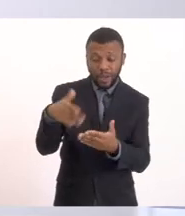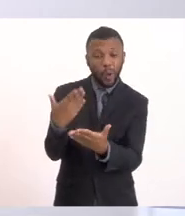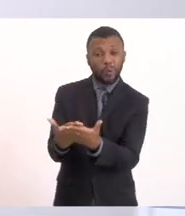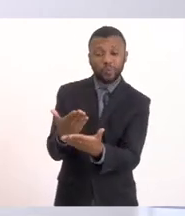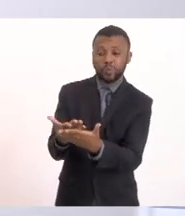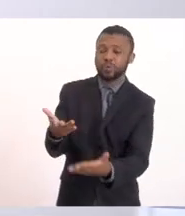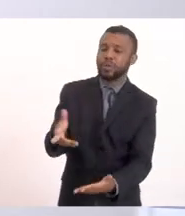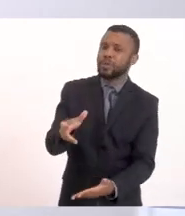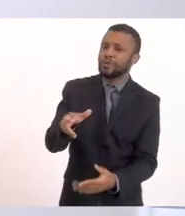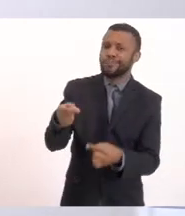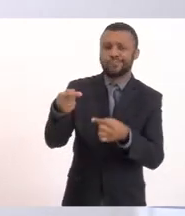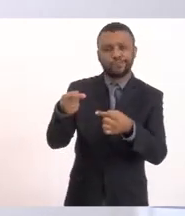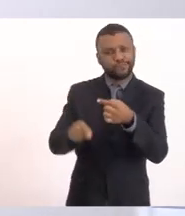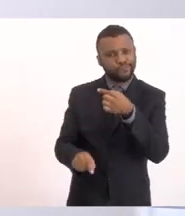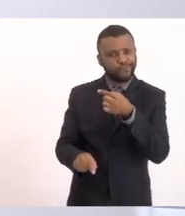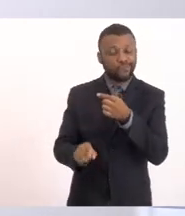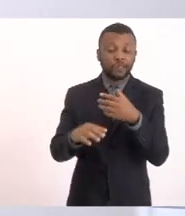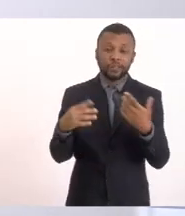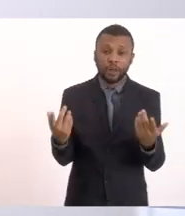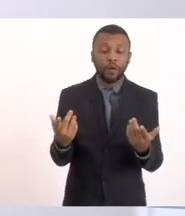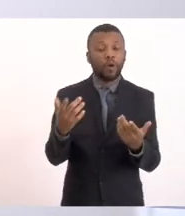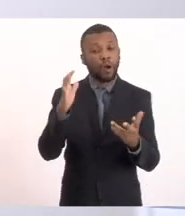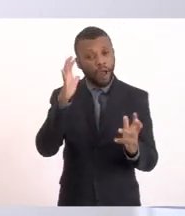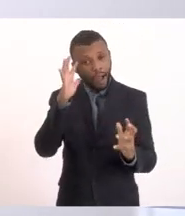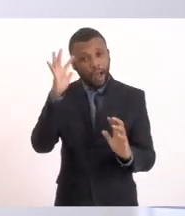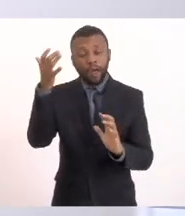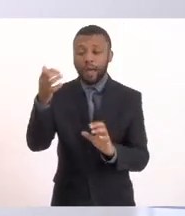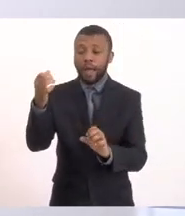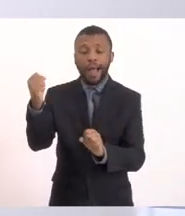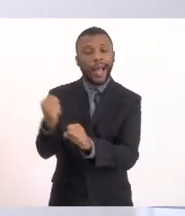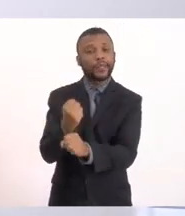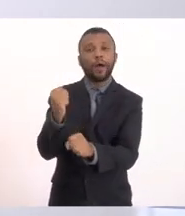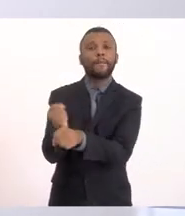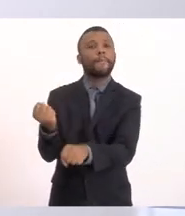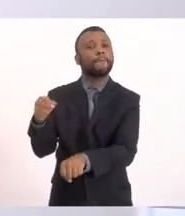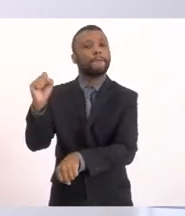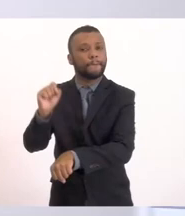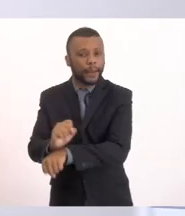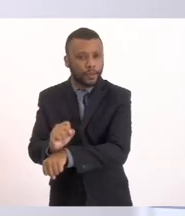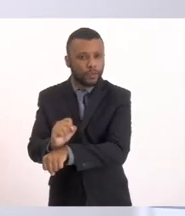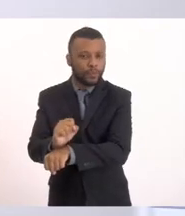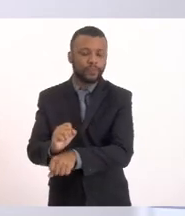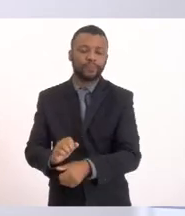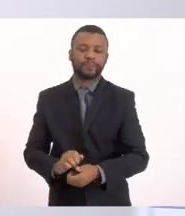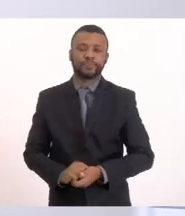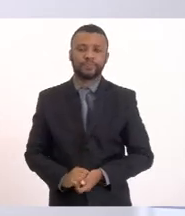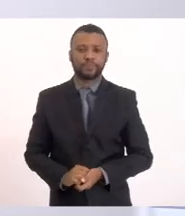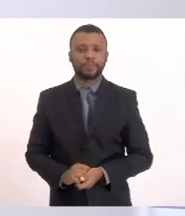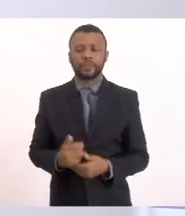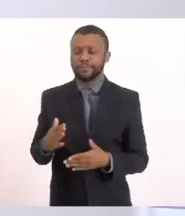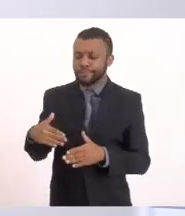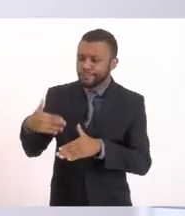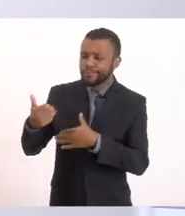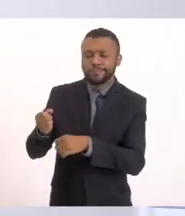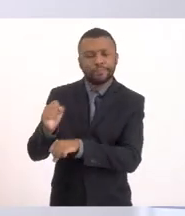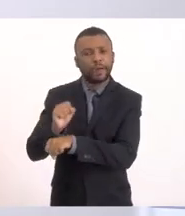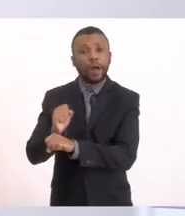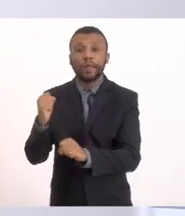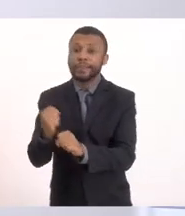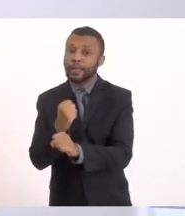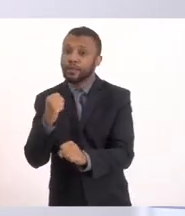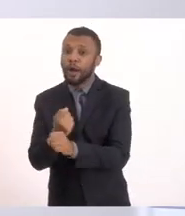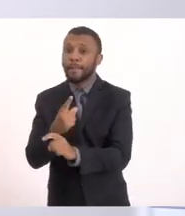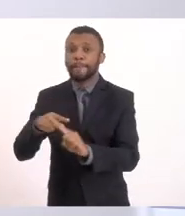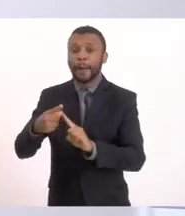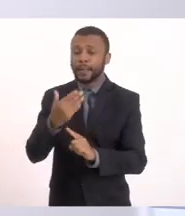deveria ser refeito e as obras foram paralisadas. Com essa paralisação das obras e a solicitação da justiça